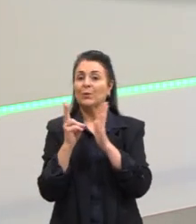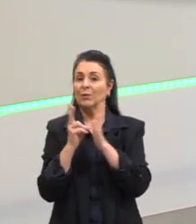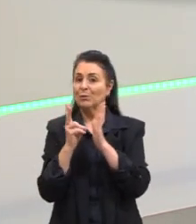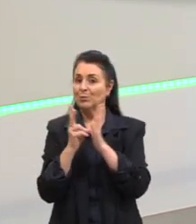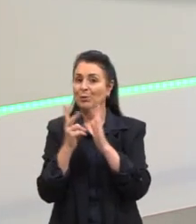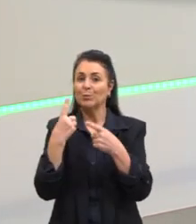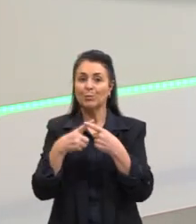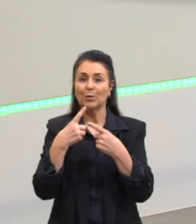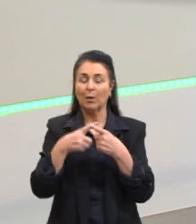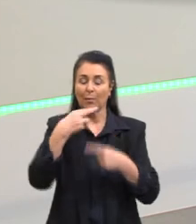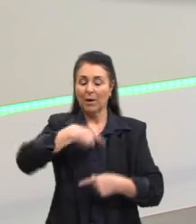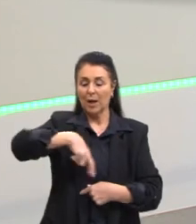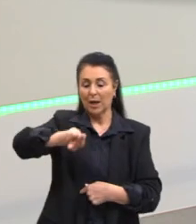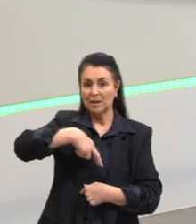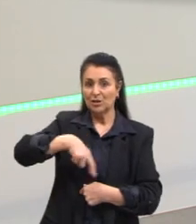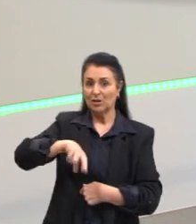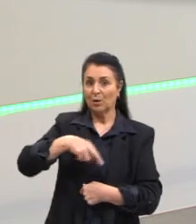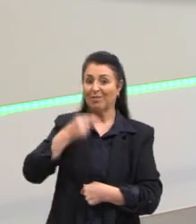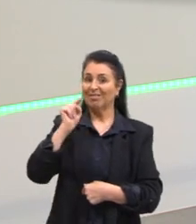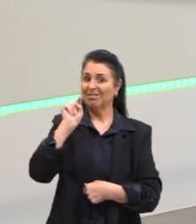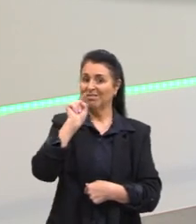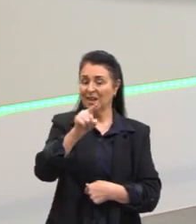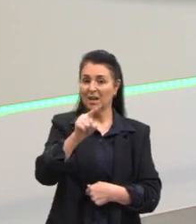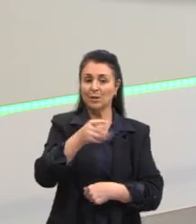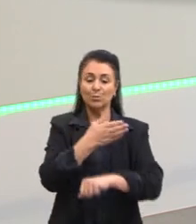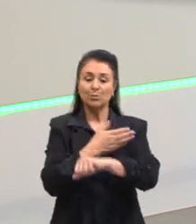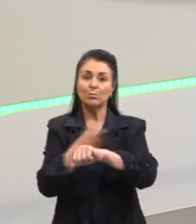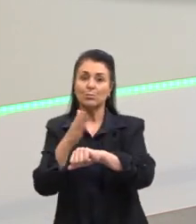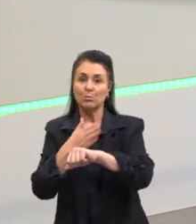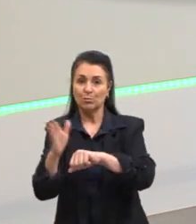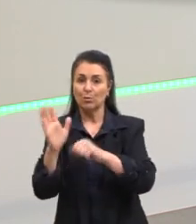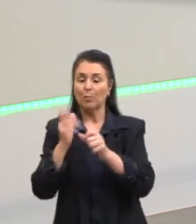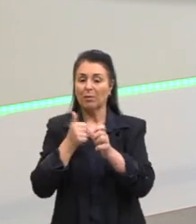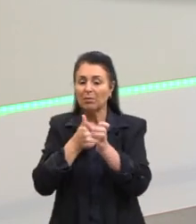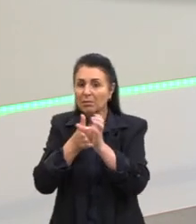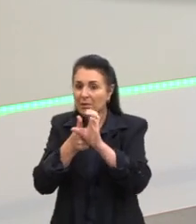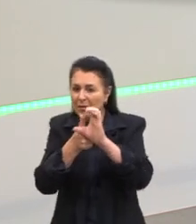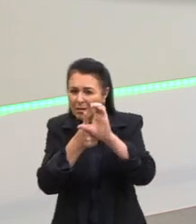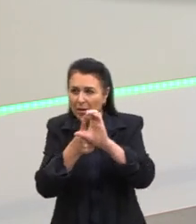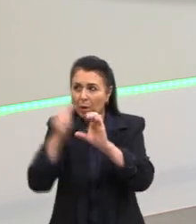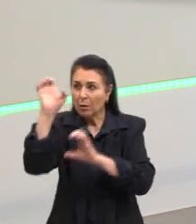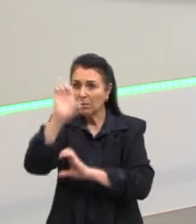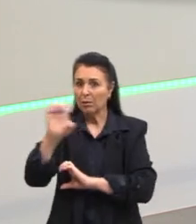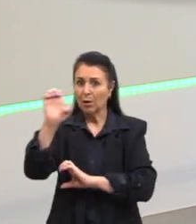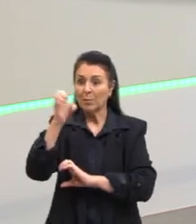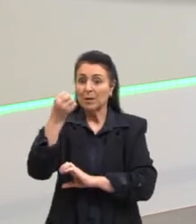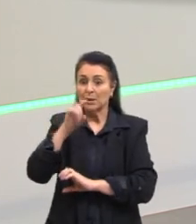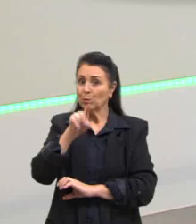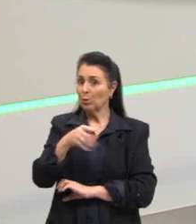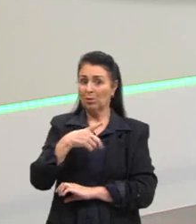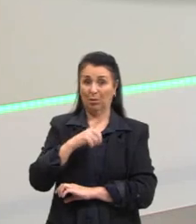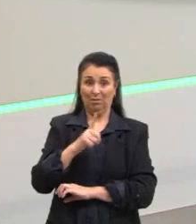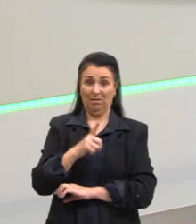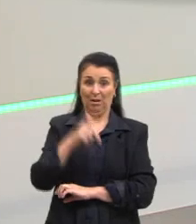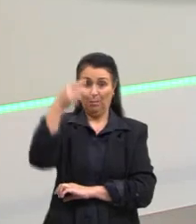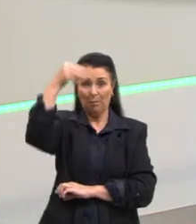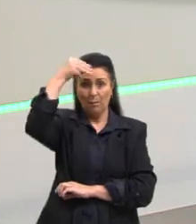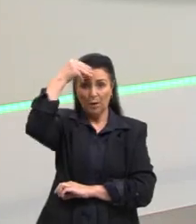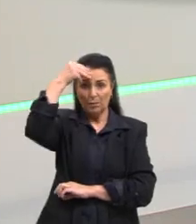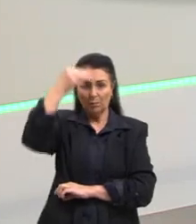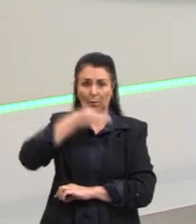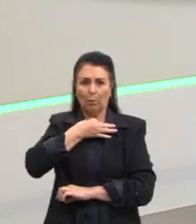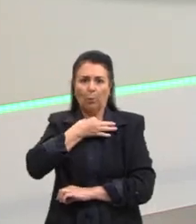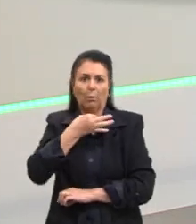para a religião deles, para o costume cristão europeu, uma pessoa não ser batizada, era uma coisa